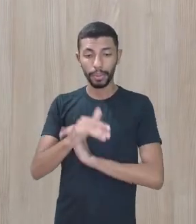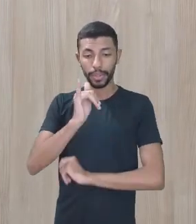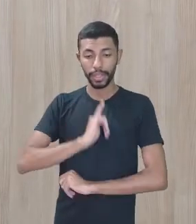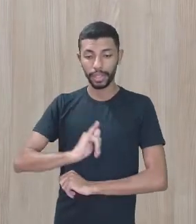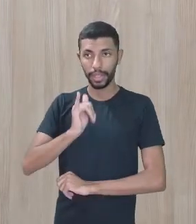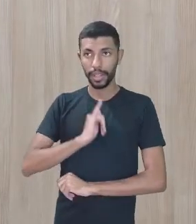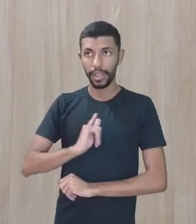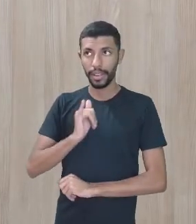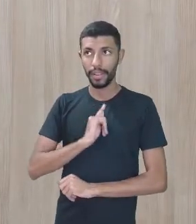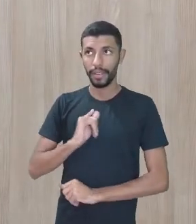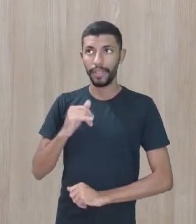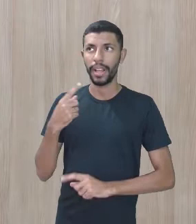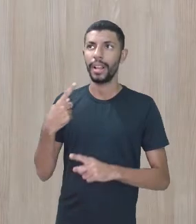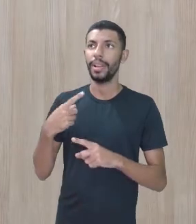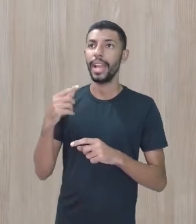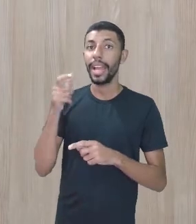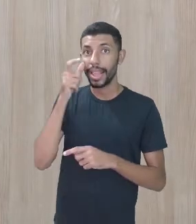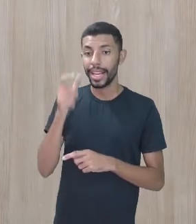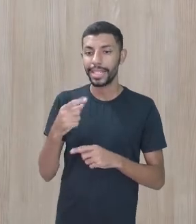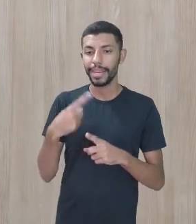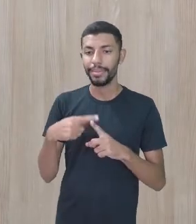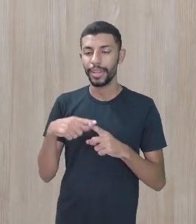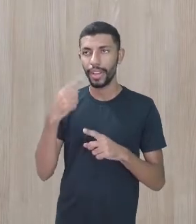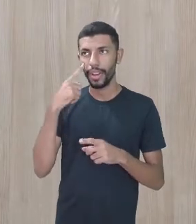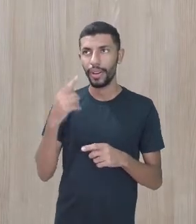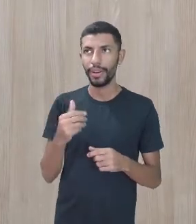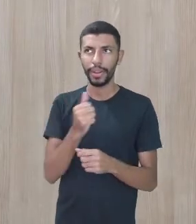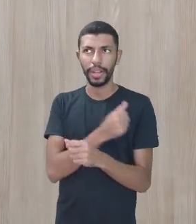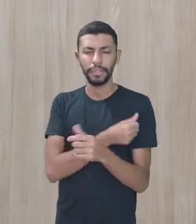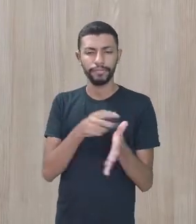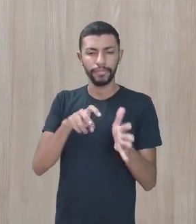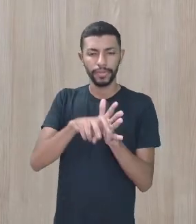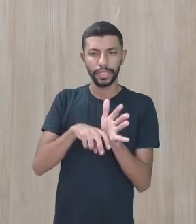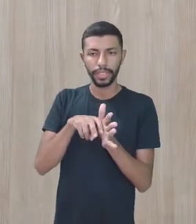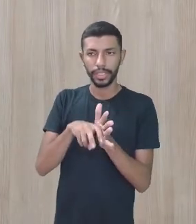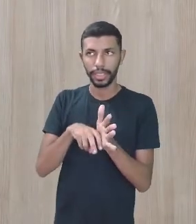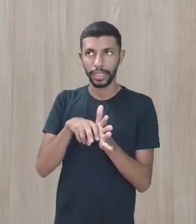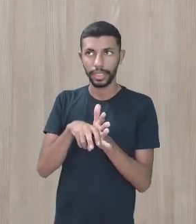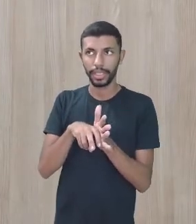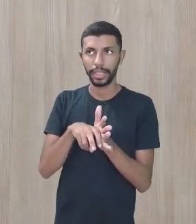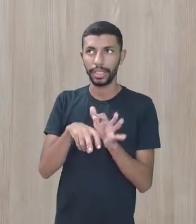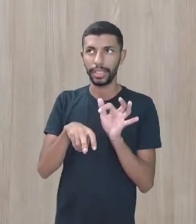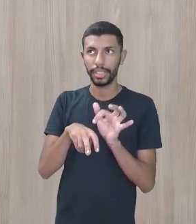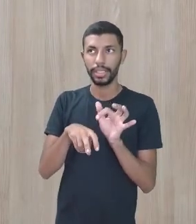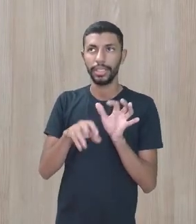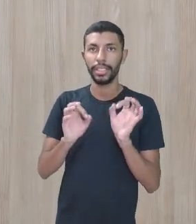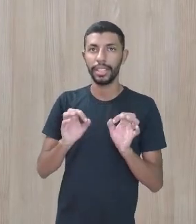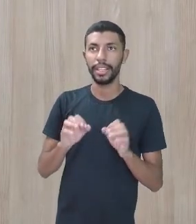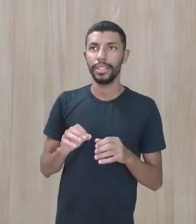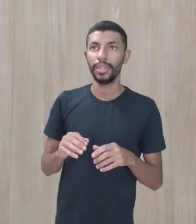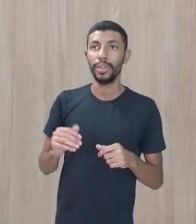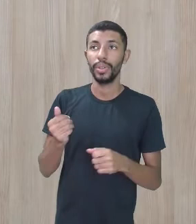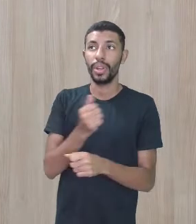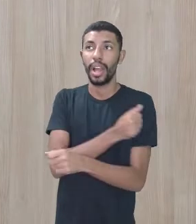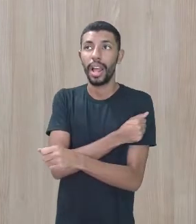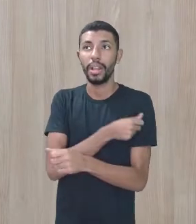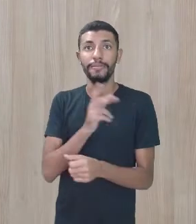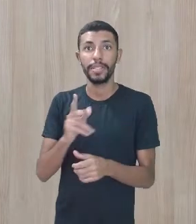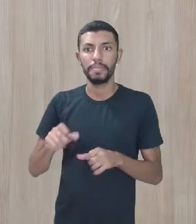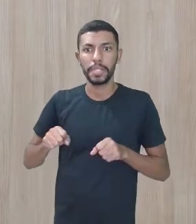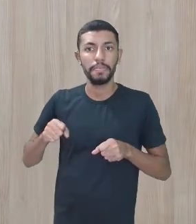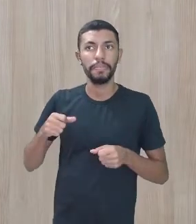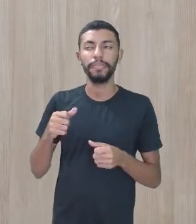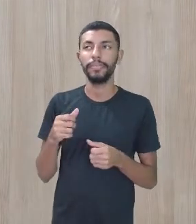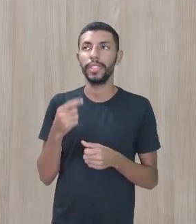porque ele mesmo, na cadeira, os estudantes começavam a correr. Agora, isso também a mãe vivia estimulando, estimulando,